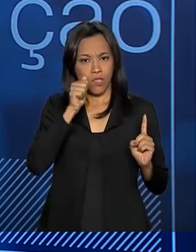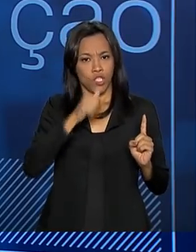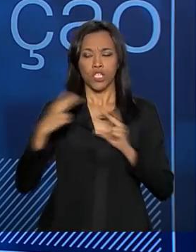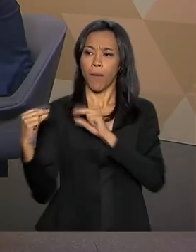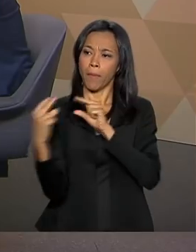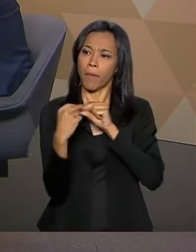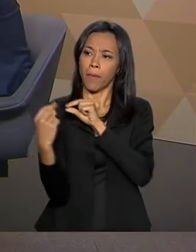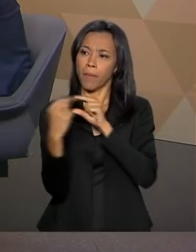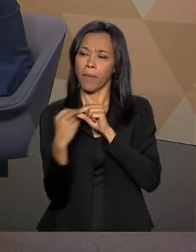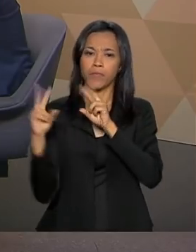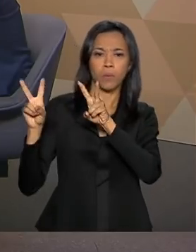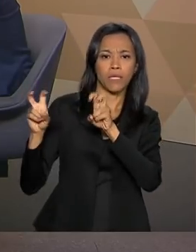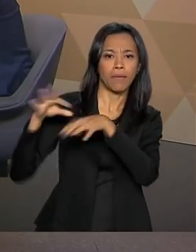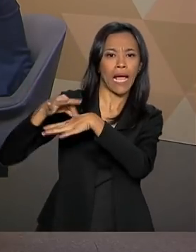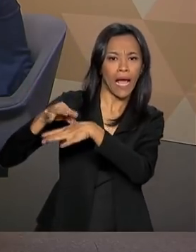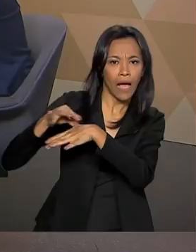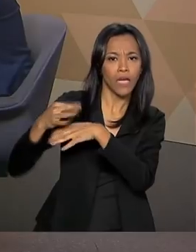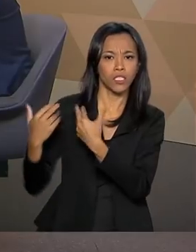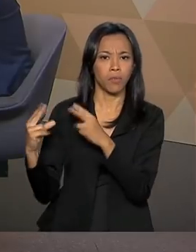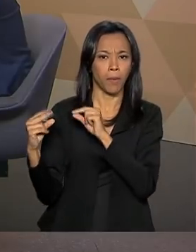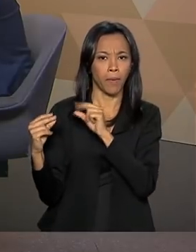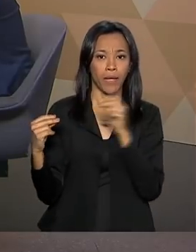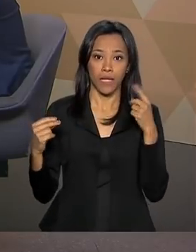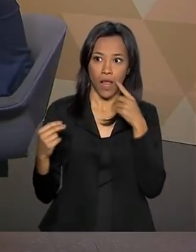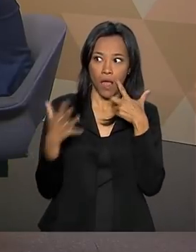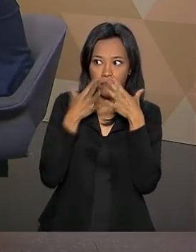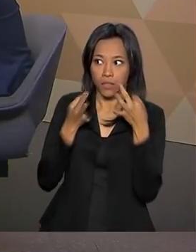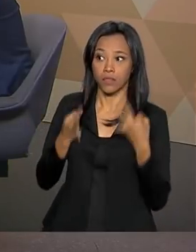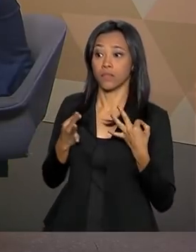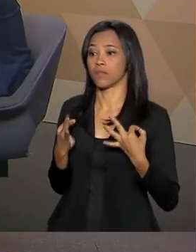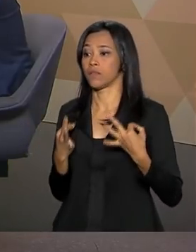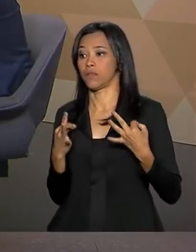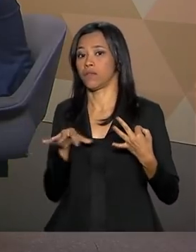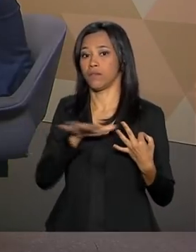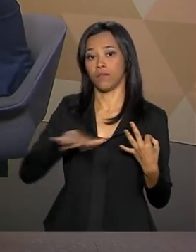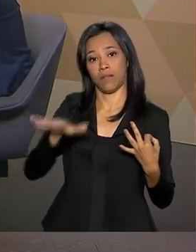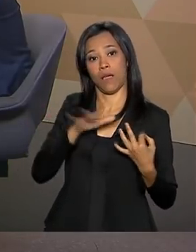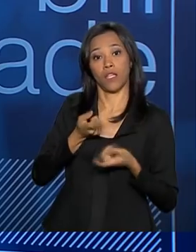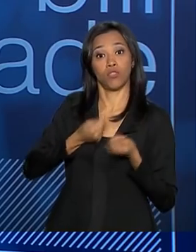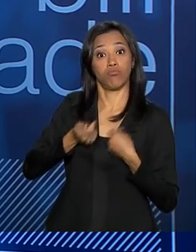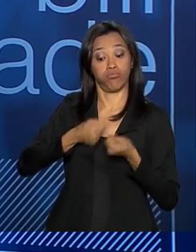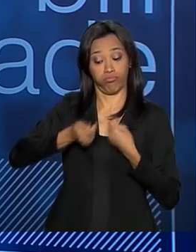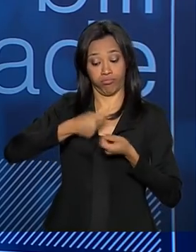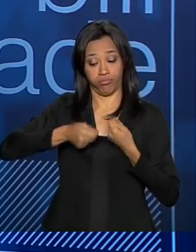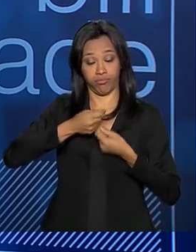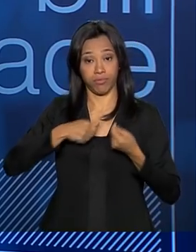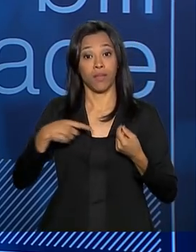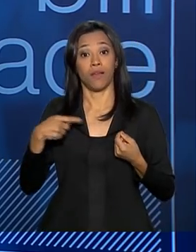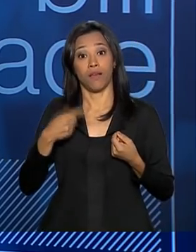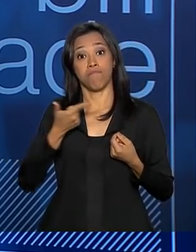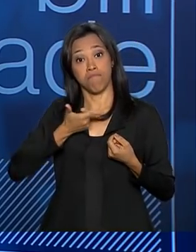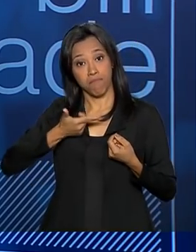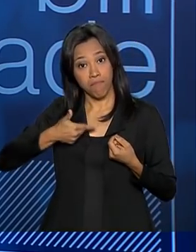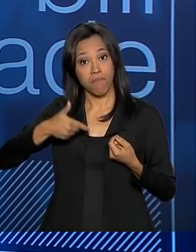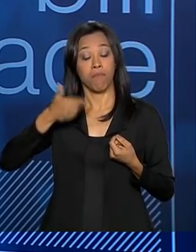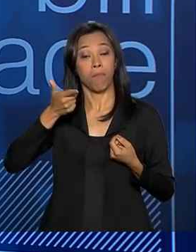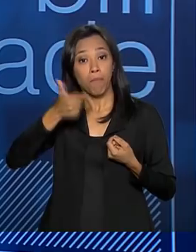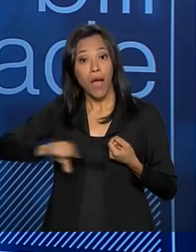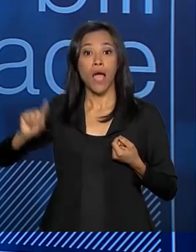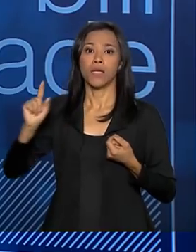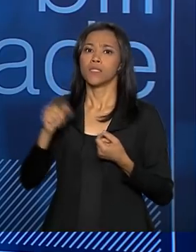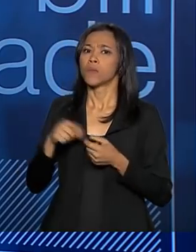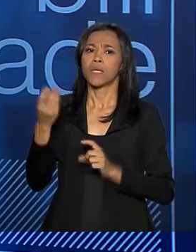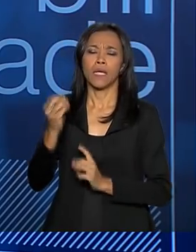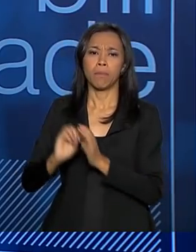questão de carnes e a ministra, atenta a essa oportunidade de negócios, viabilizou mais plantas de